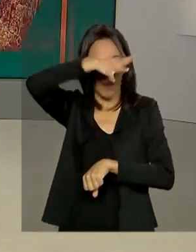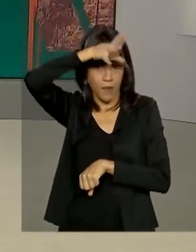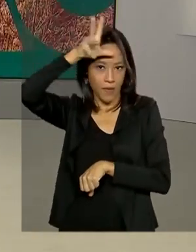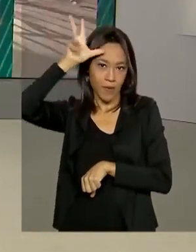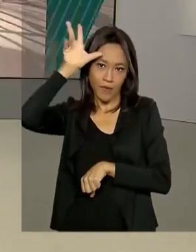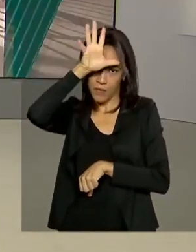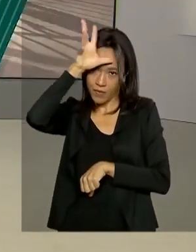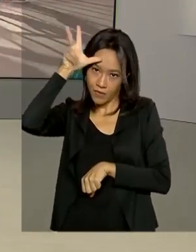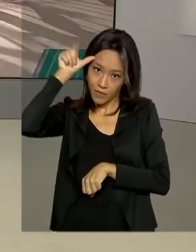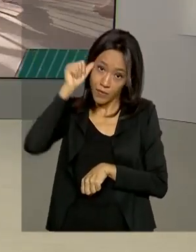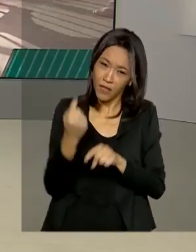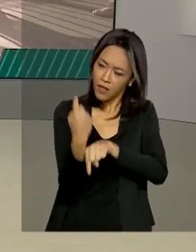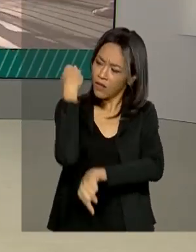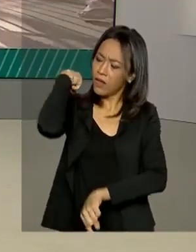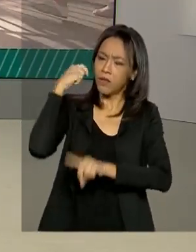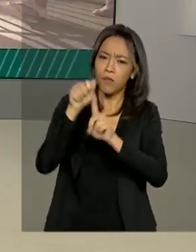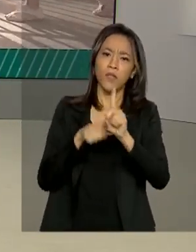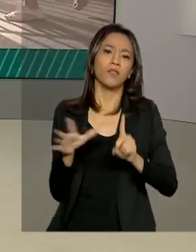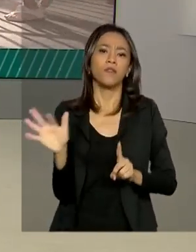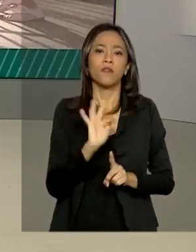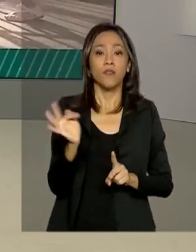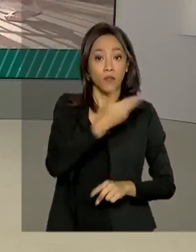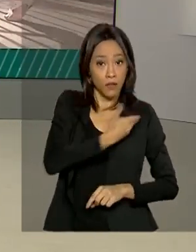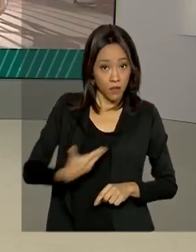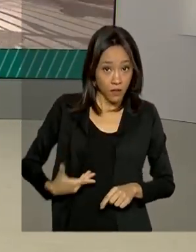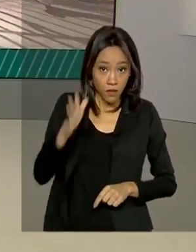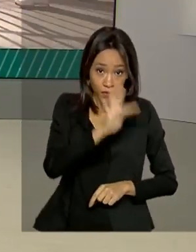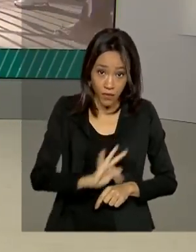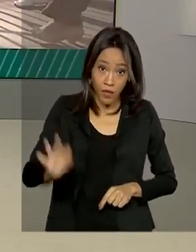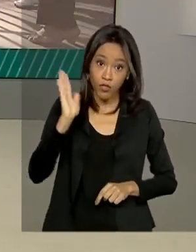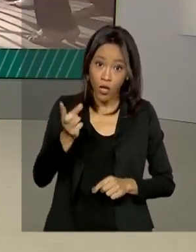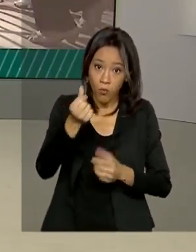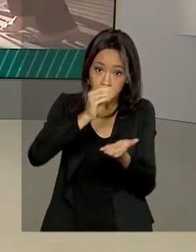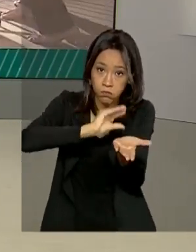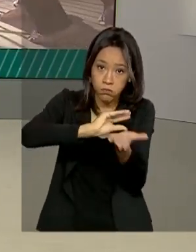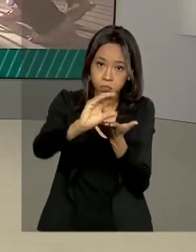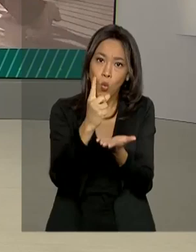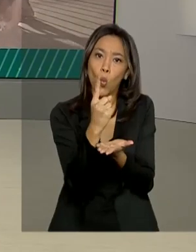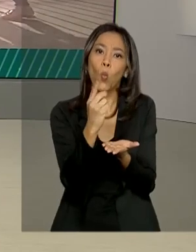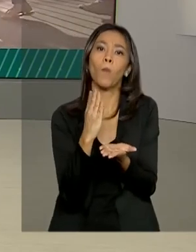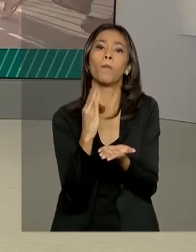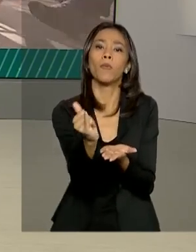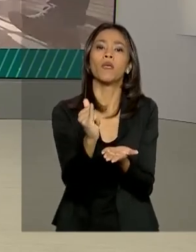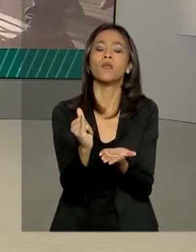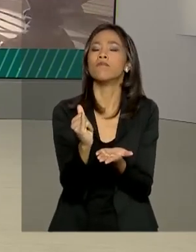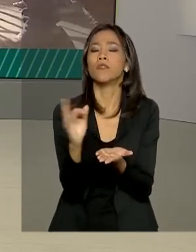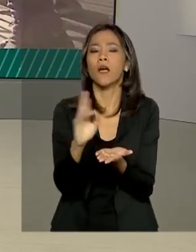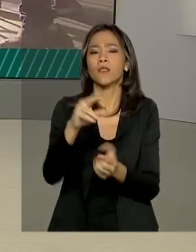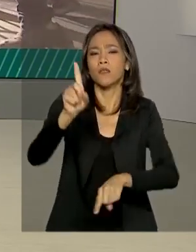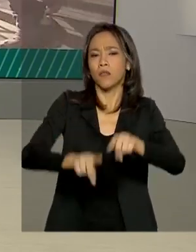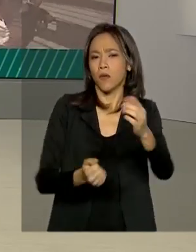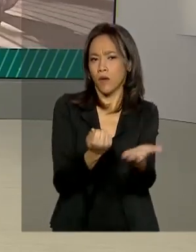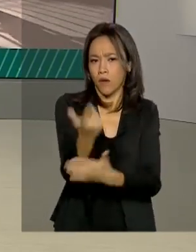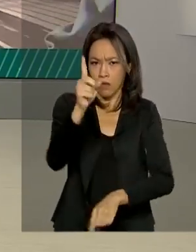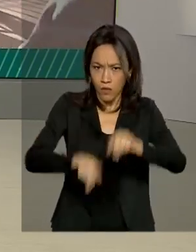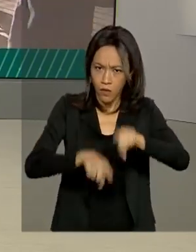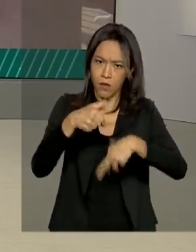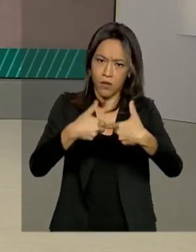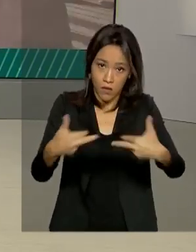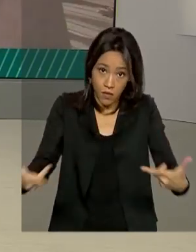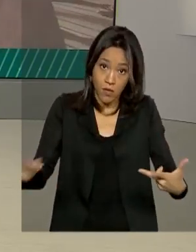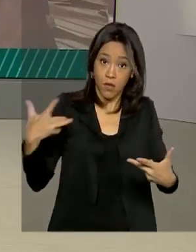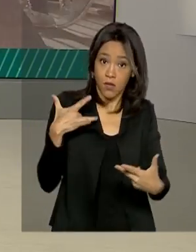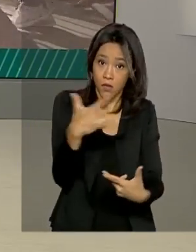Desde o início de fevereiro, o governo federal já investiu mais de um bilhão de reais na compra de insumos de saúde. Entre os